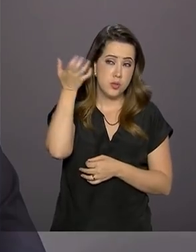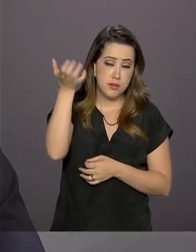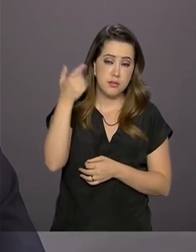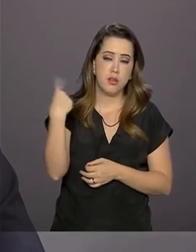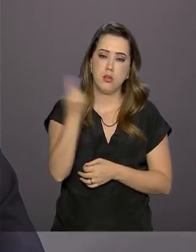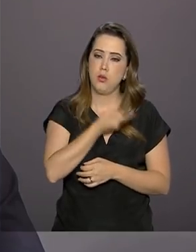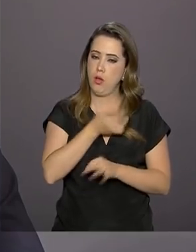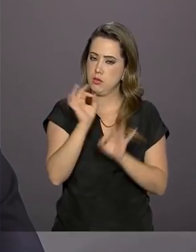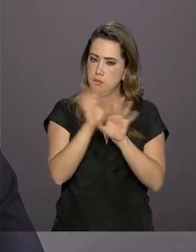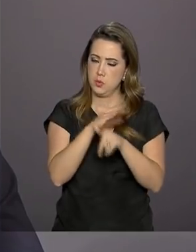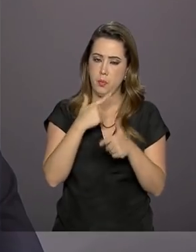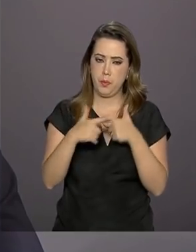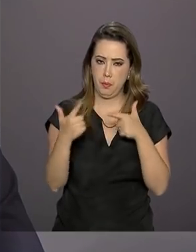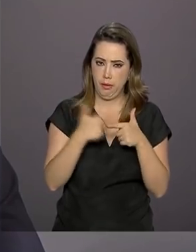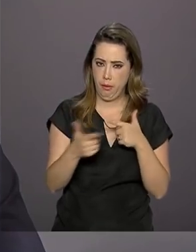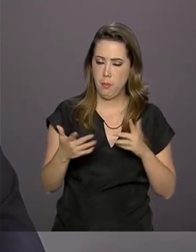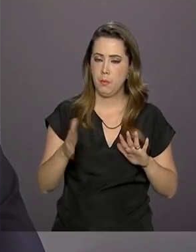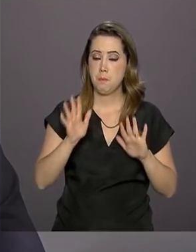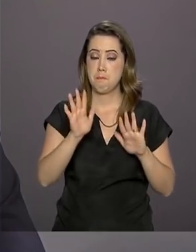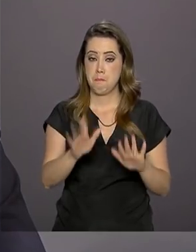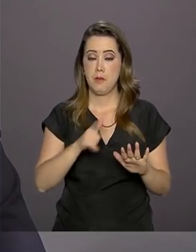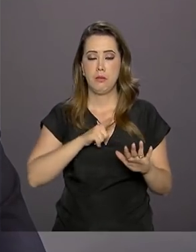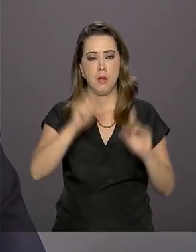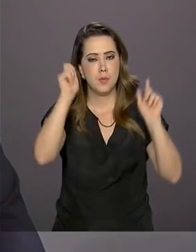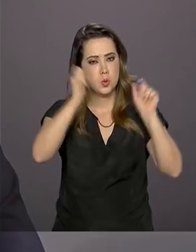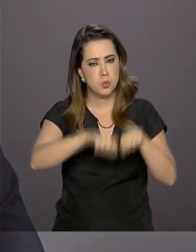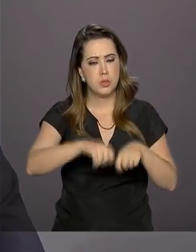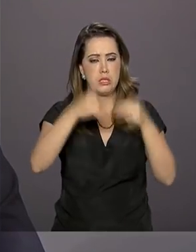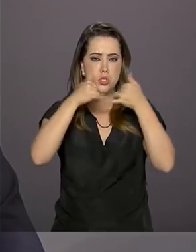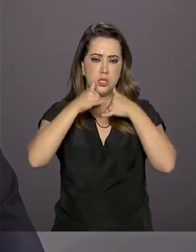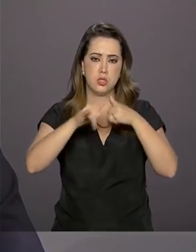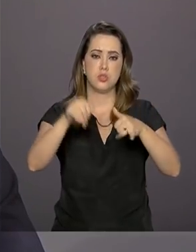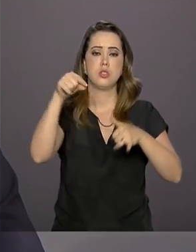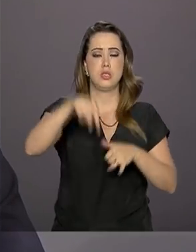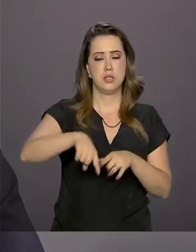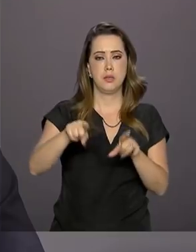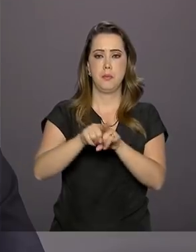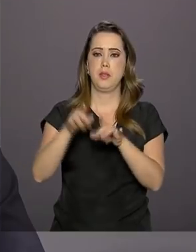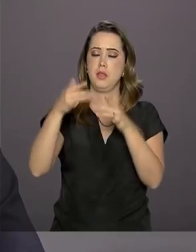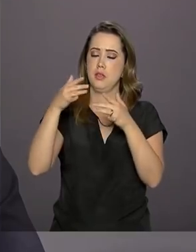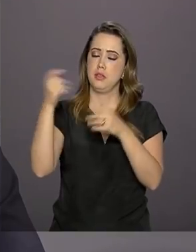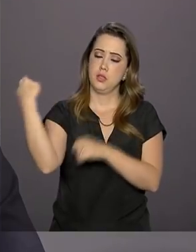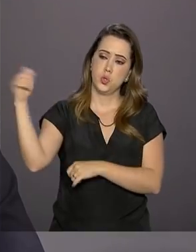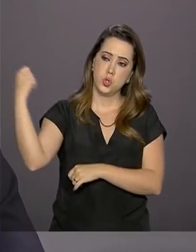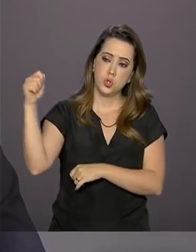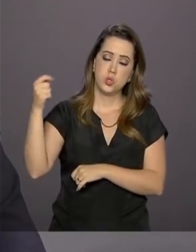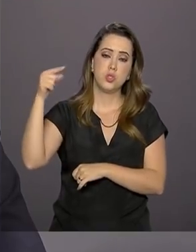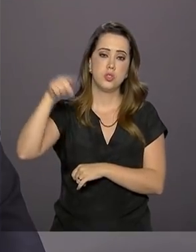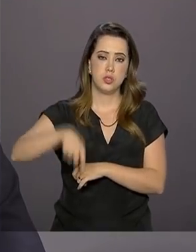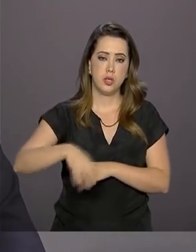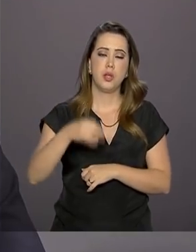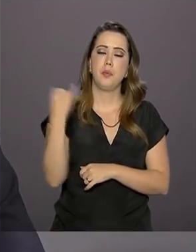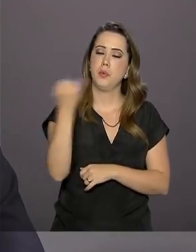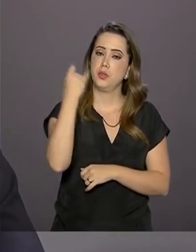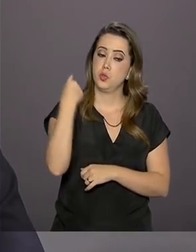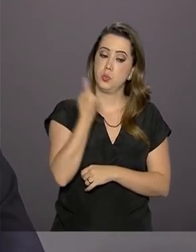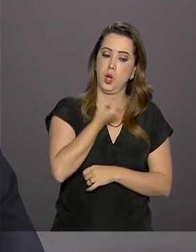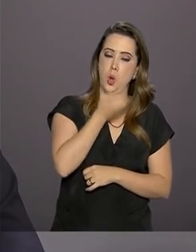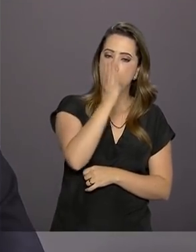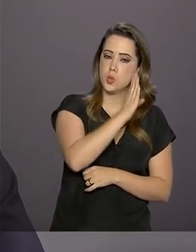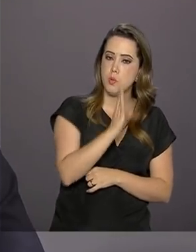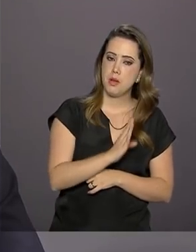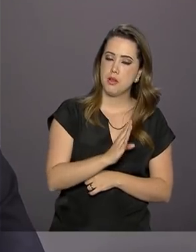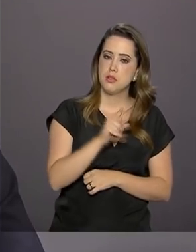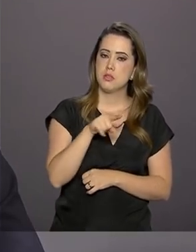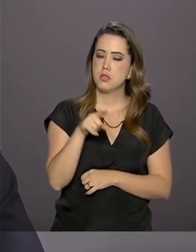resolveremos essa questão. Temos potencial energético aqui também na Argentina, que interessa para nós e para